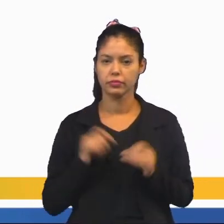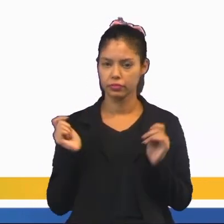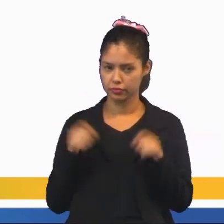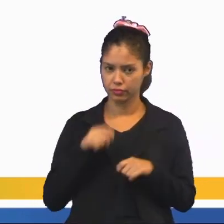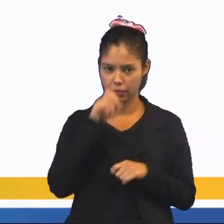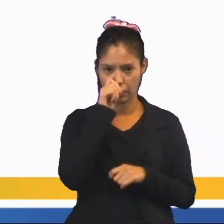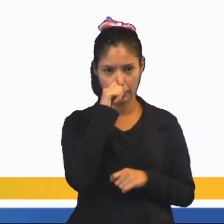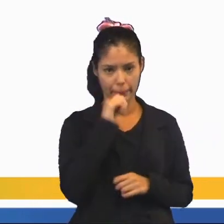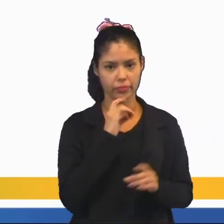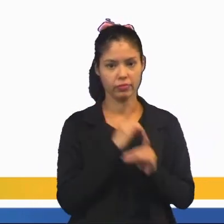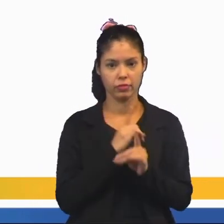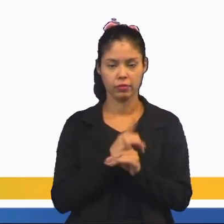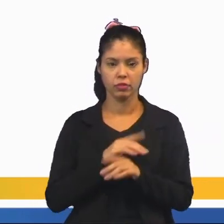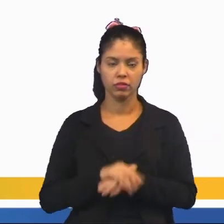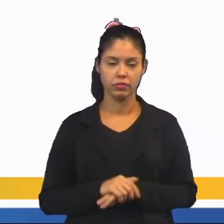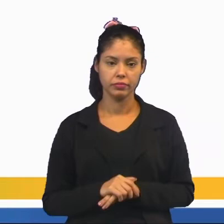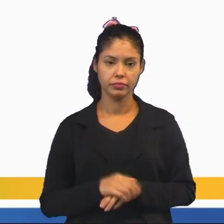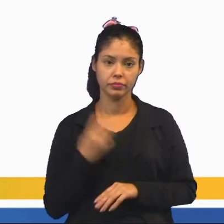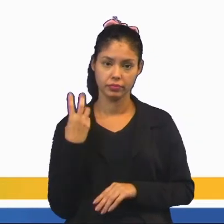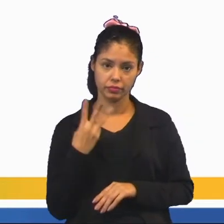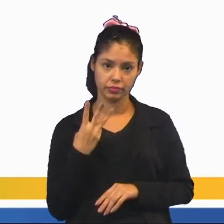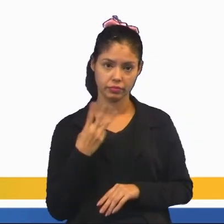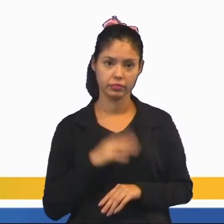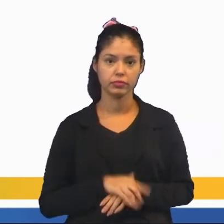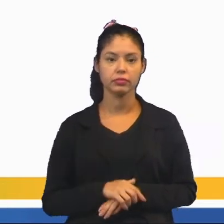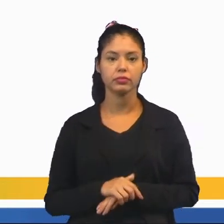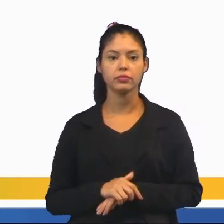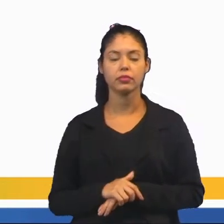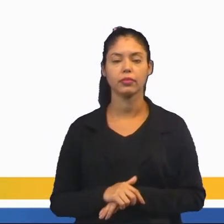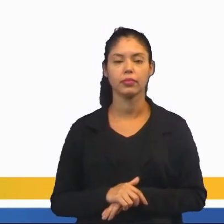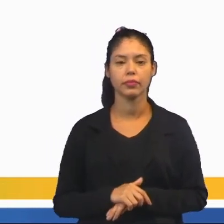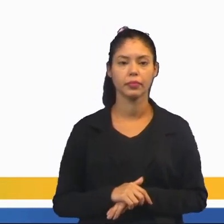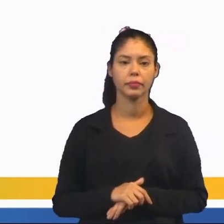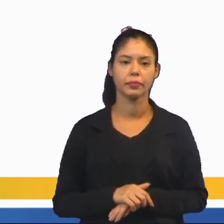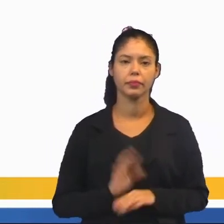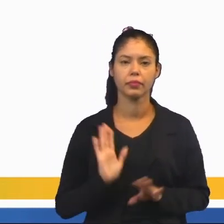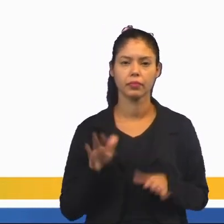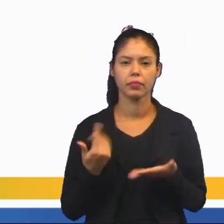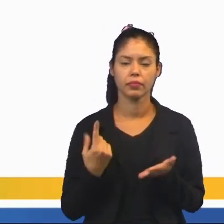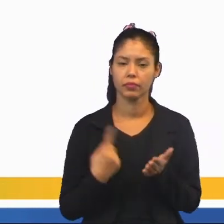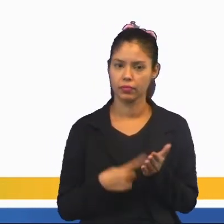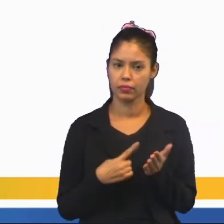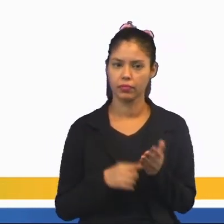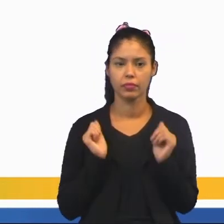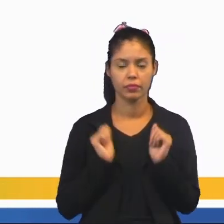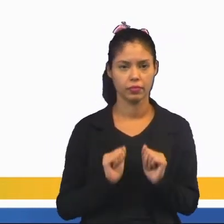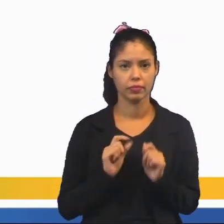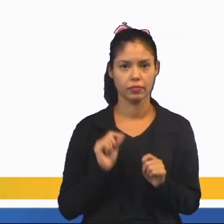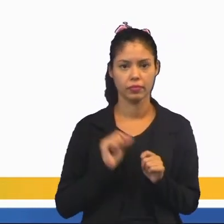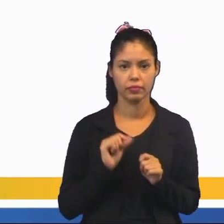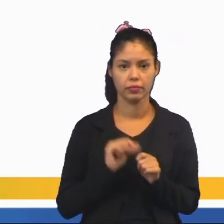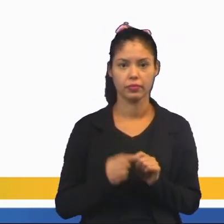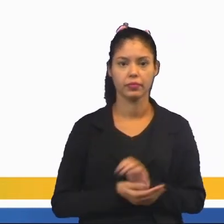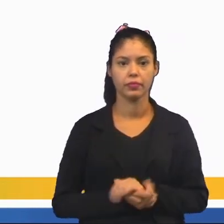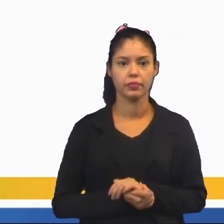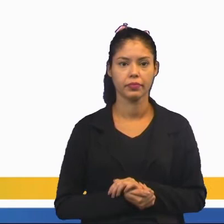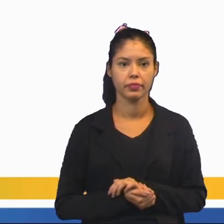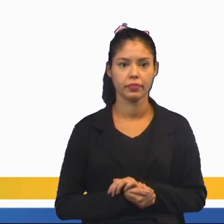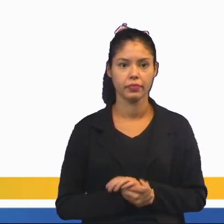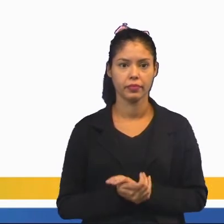possibilidades que ela pode encontrar. Veja bem, ela tem 3 moedas. Quais combinações ela pode fazer? Vamos ver?